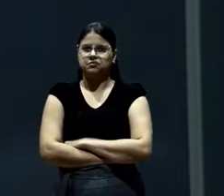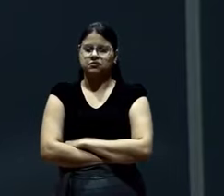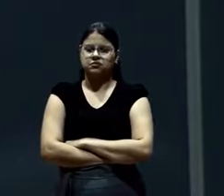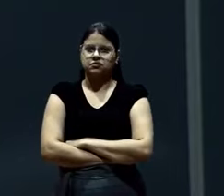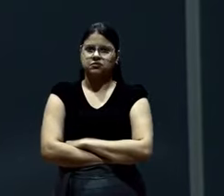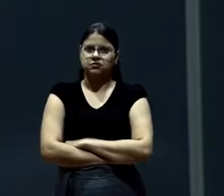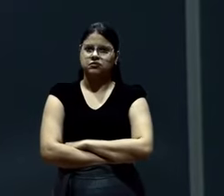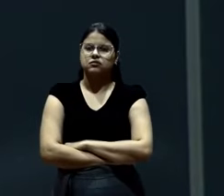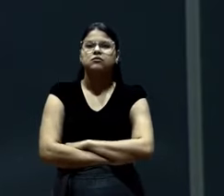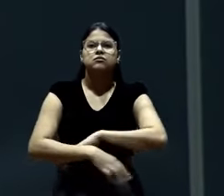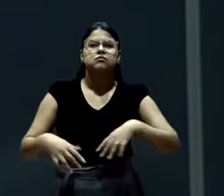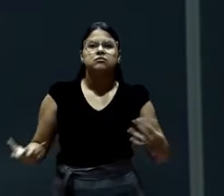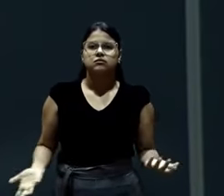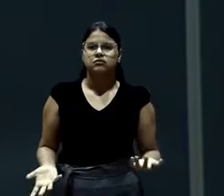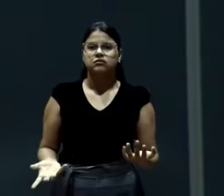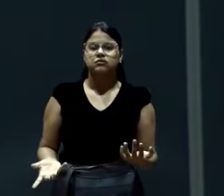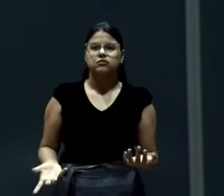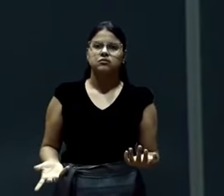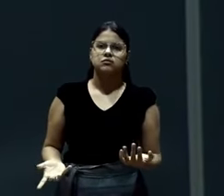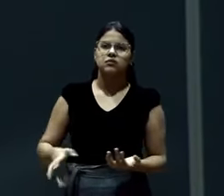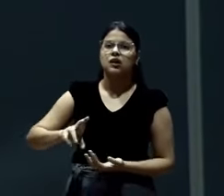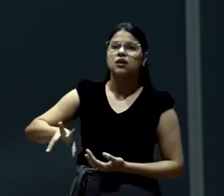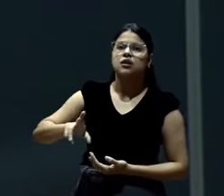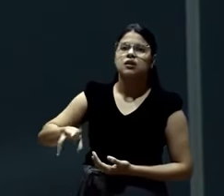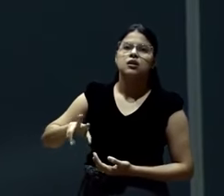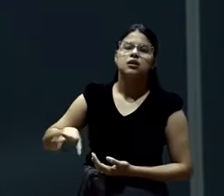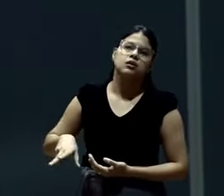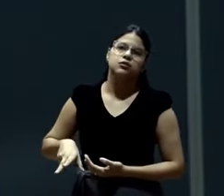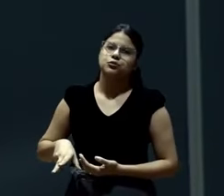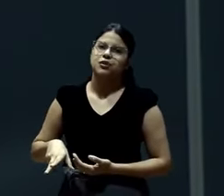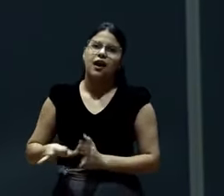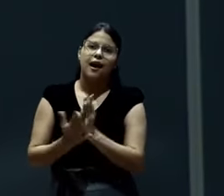Não é isso. Que a Bíblia. Nos orienta. A fazer.